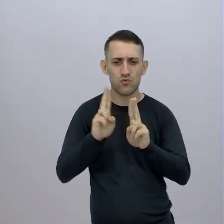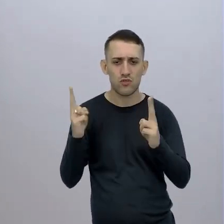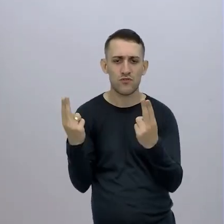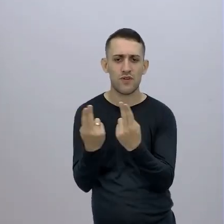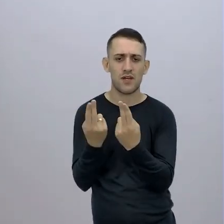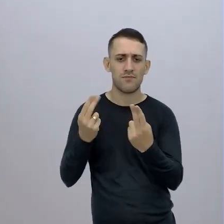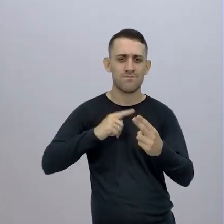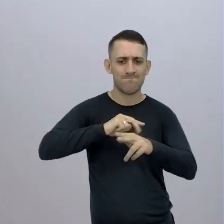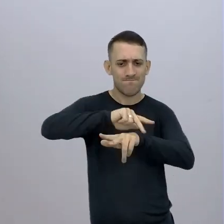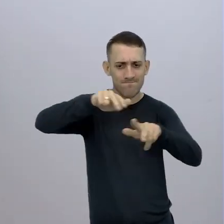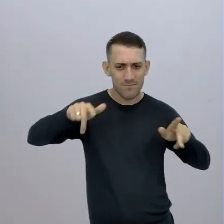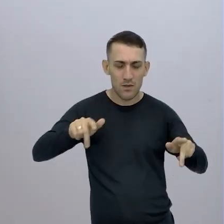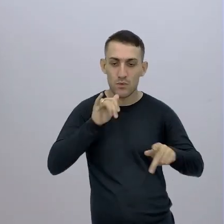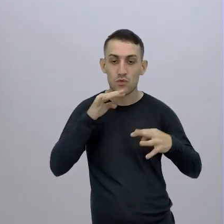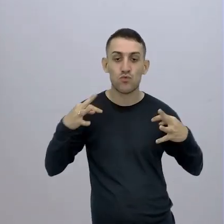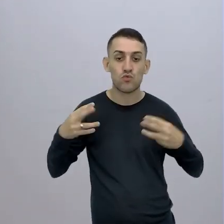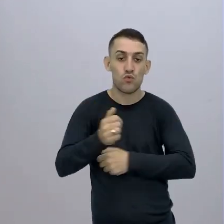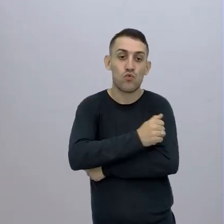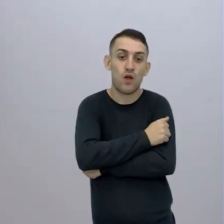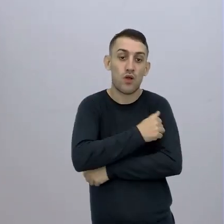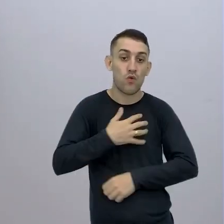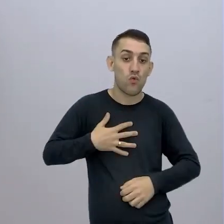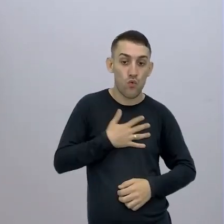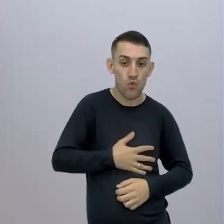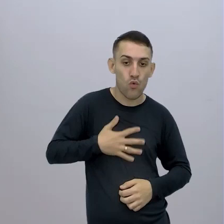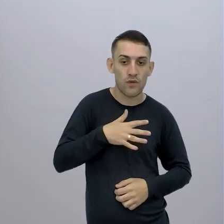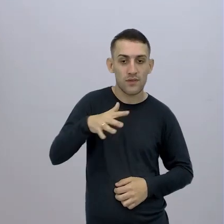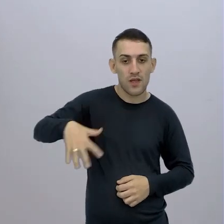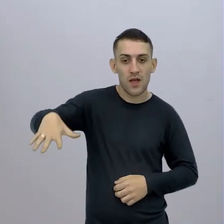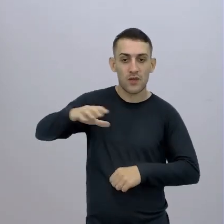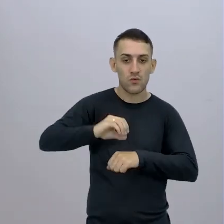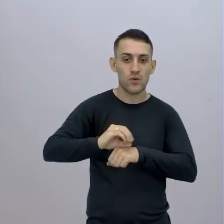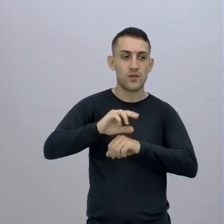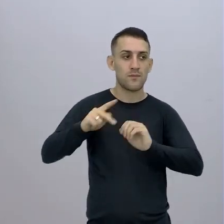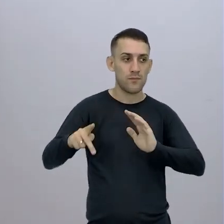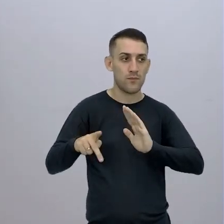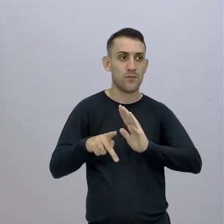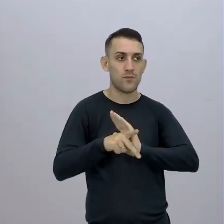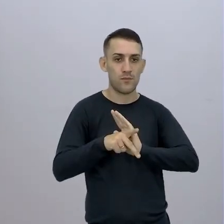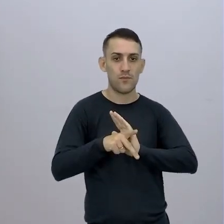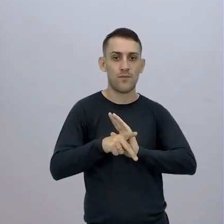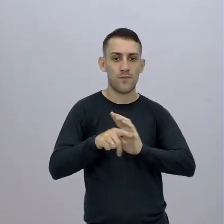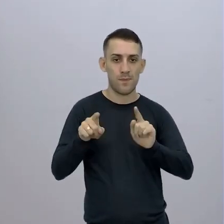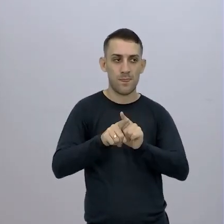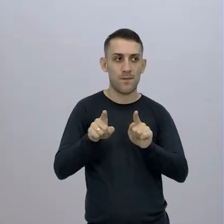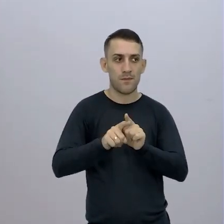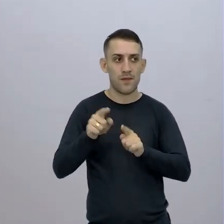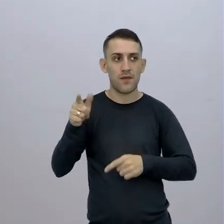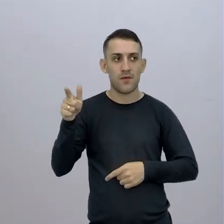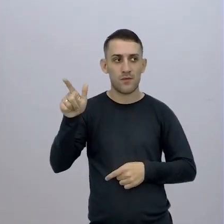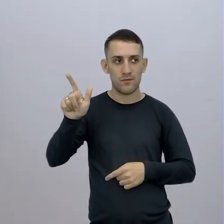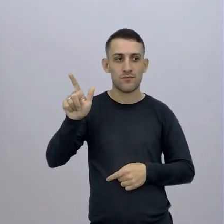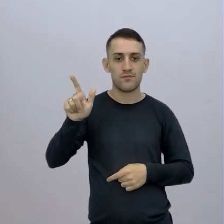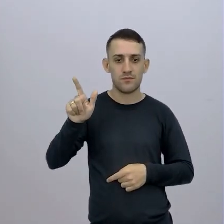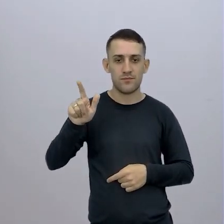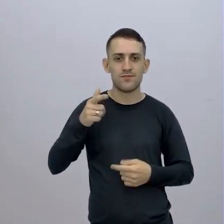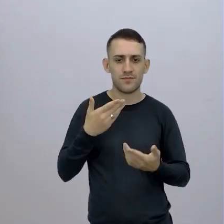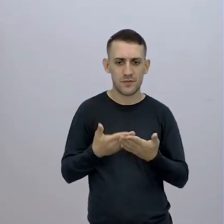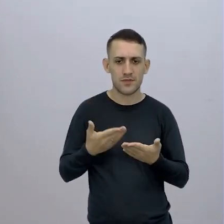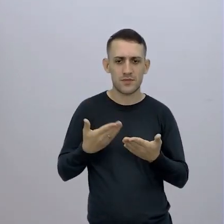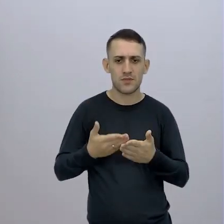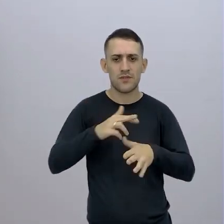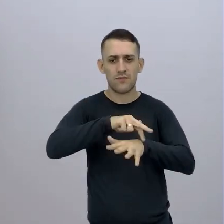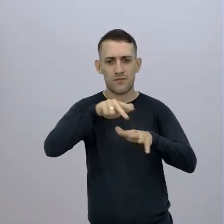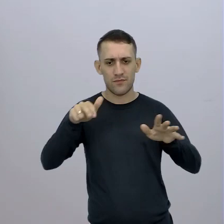Astrobiologia Então Os alunos aí Que gostam dessa área Do conhecimento Astronomia E a parte de cosmologia Estudou bastante sobre